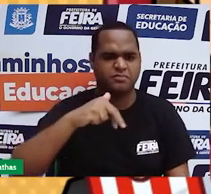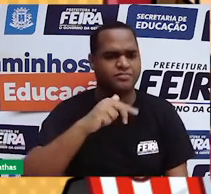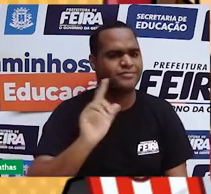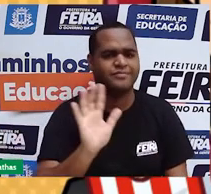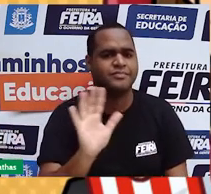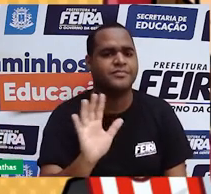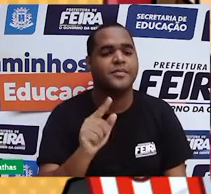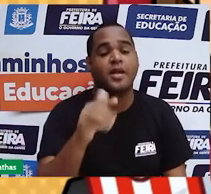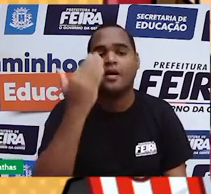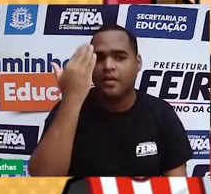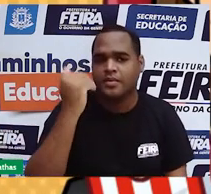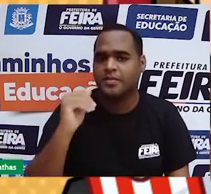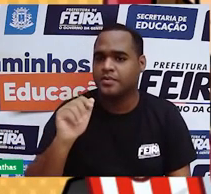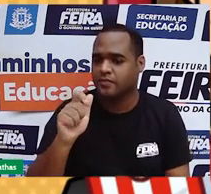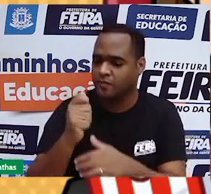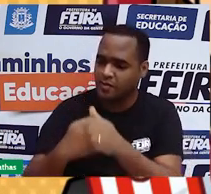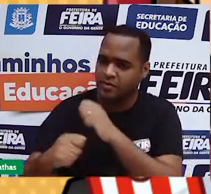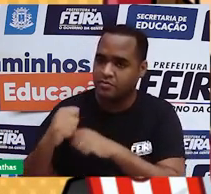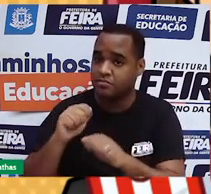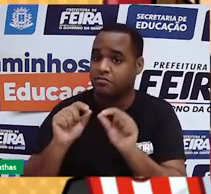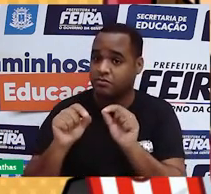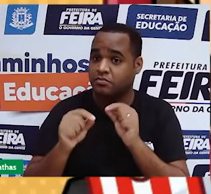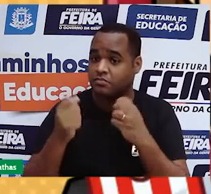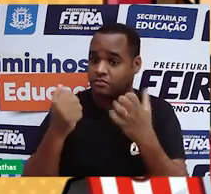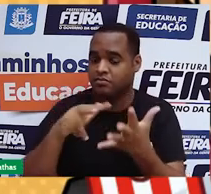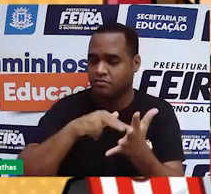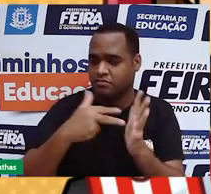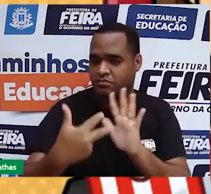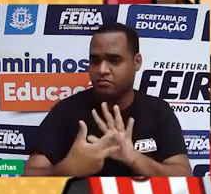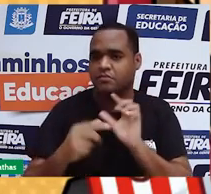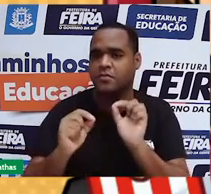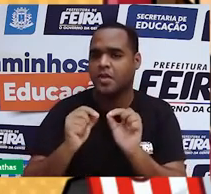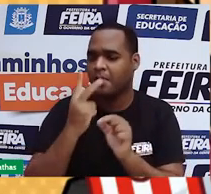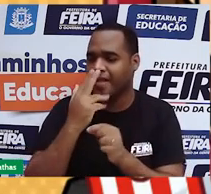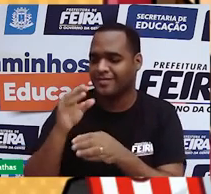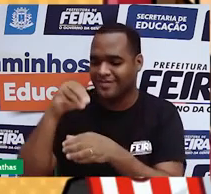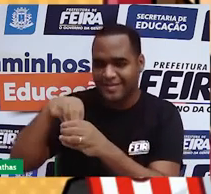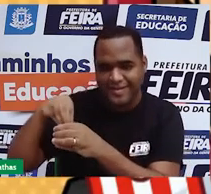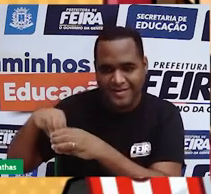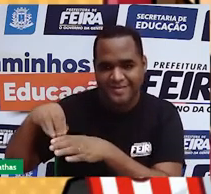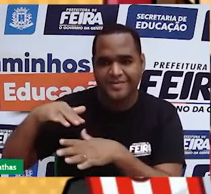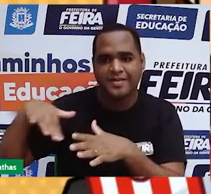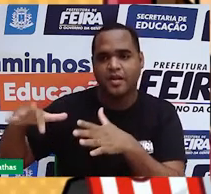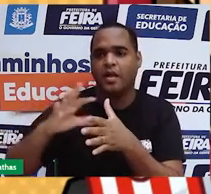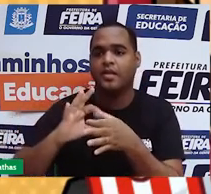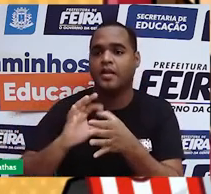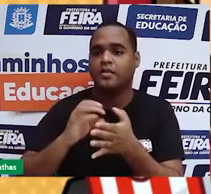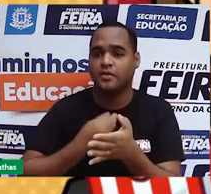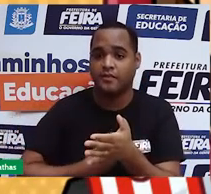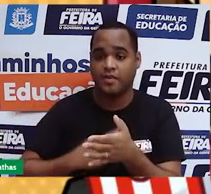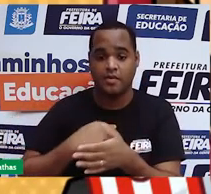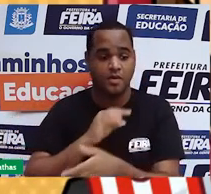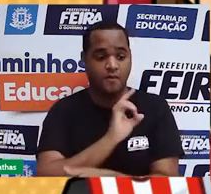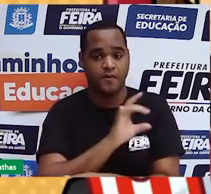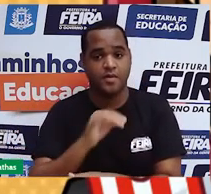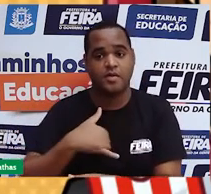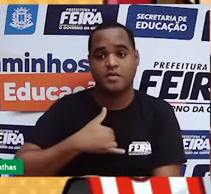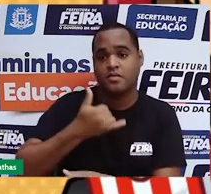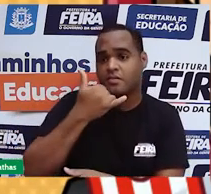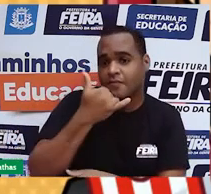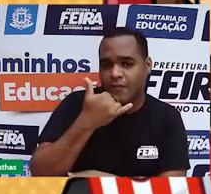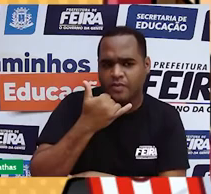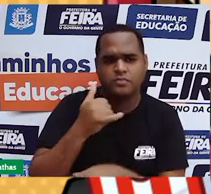aí. Mas você sabe o que é um átomo? Simplificadamente, os átomos são coisinhas minúsculas que formam toda a matéria. Eu, você, seu